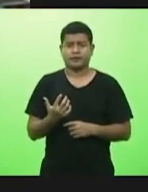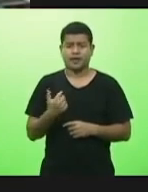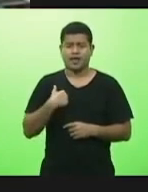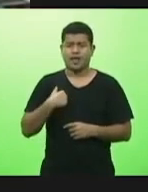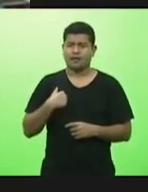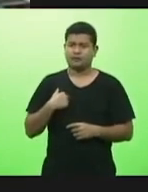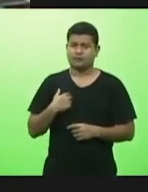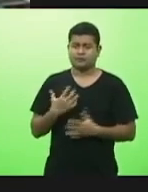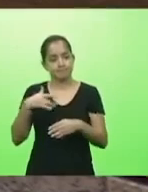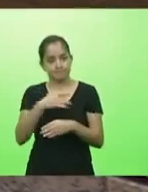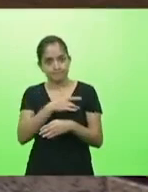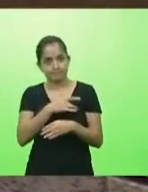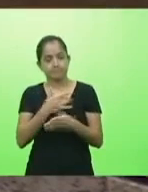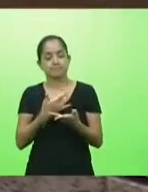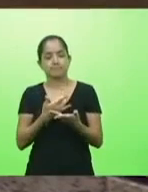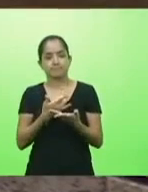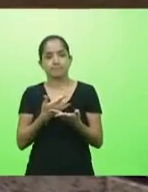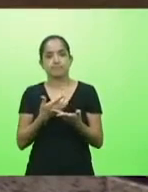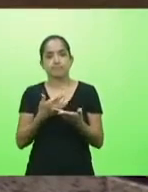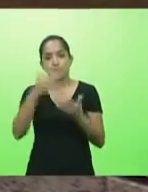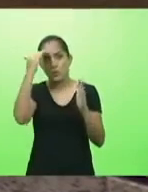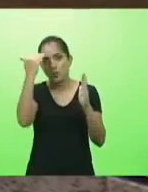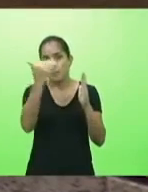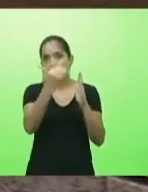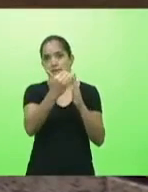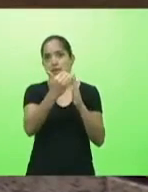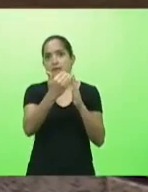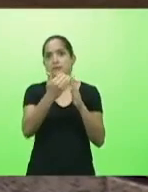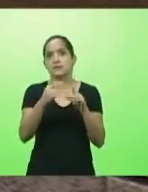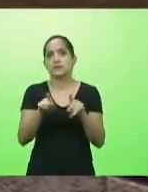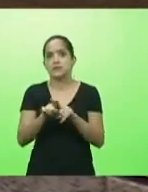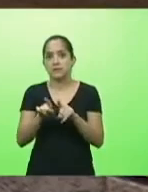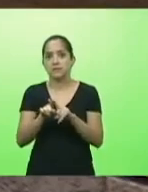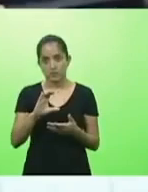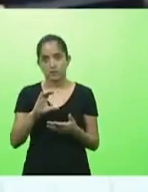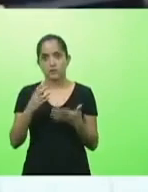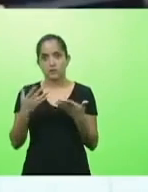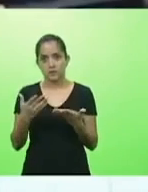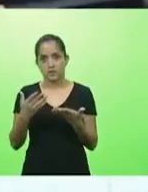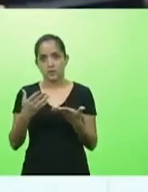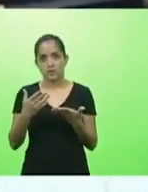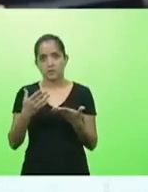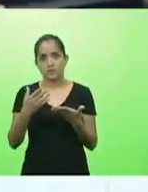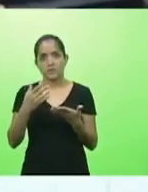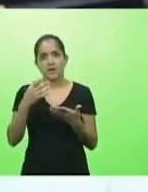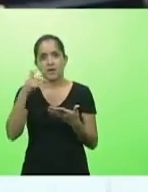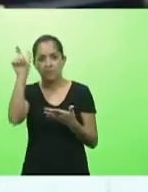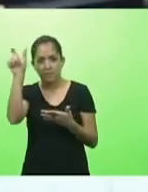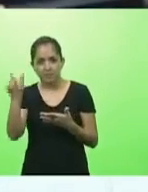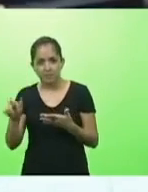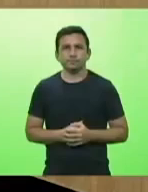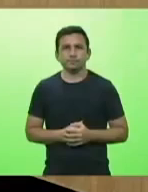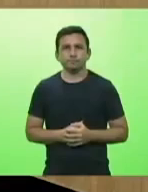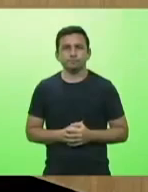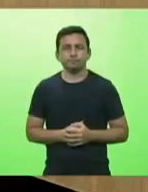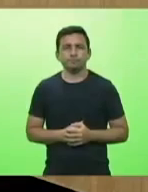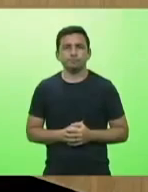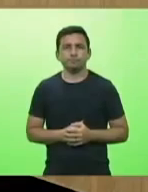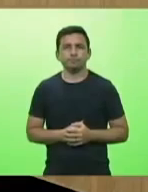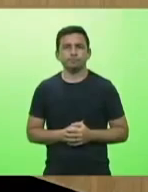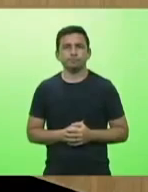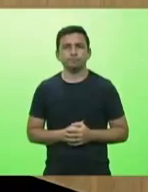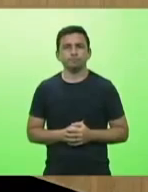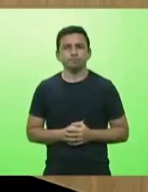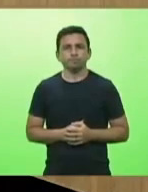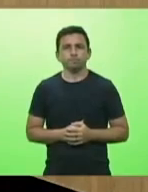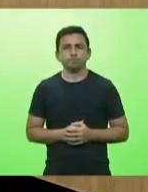governo de Santa Catarina decrete fechamento de estabelecimentos comerciais sem a realização de reunião prévia, com no mínimo